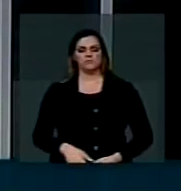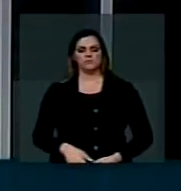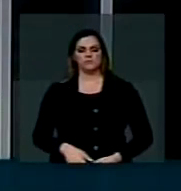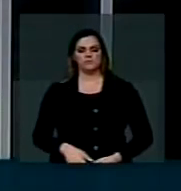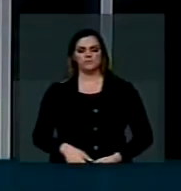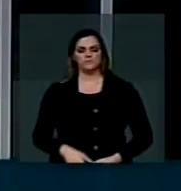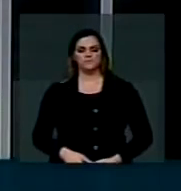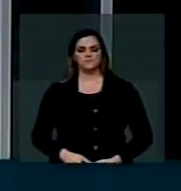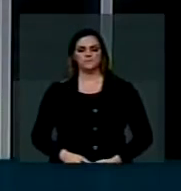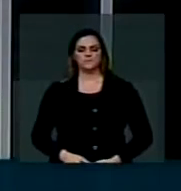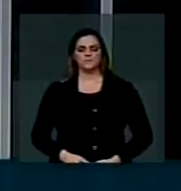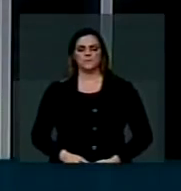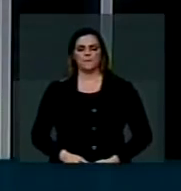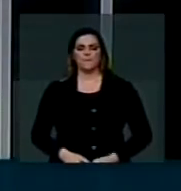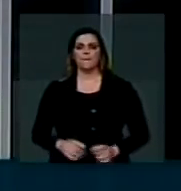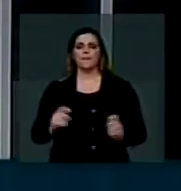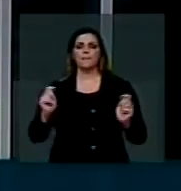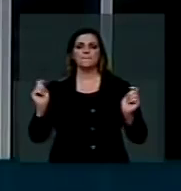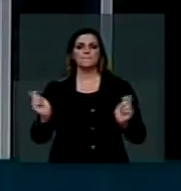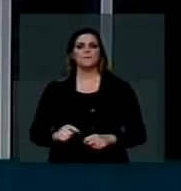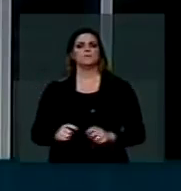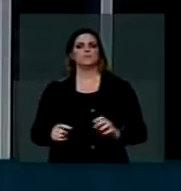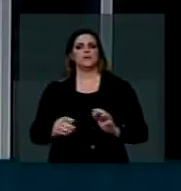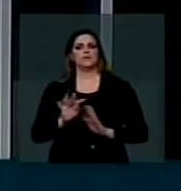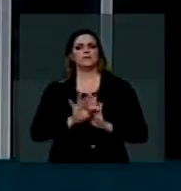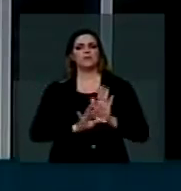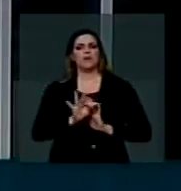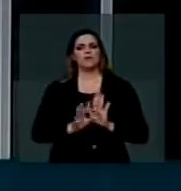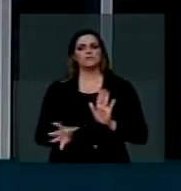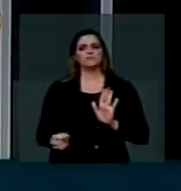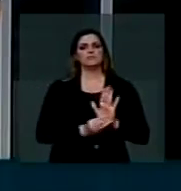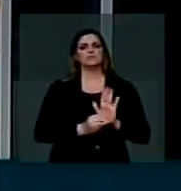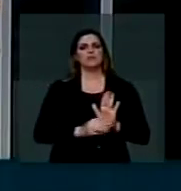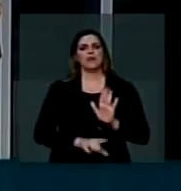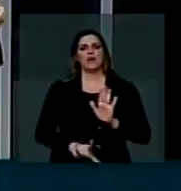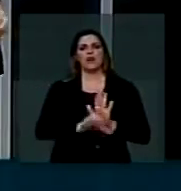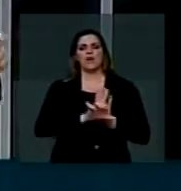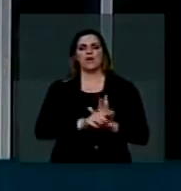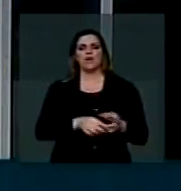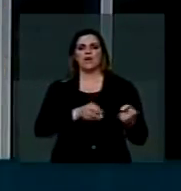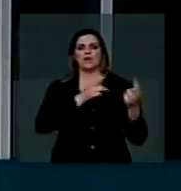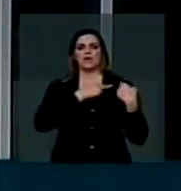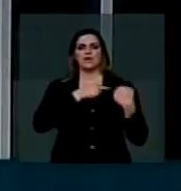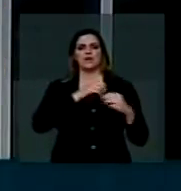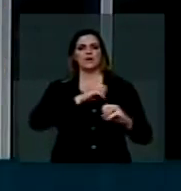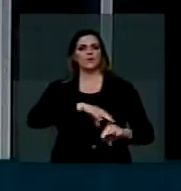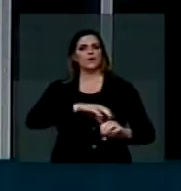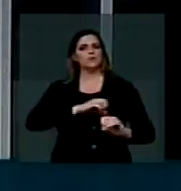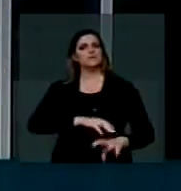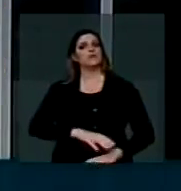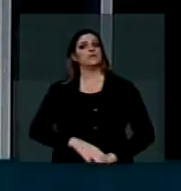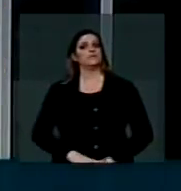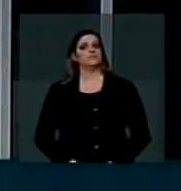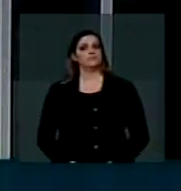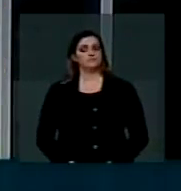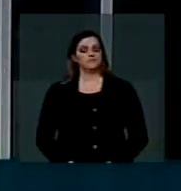a possibilidade de incluir no texto uma lei de responsabilidade educacional,